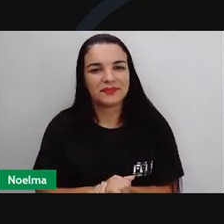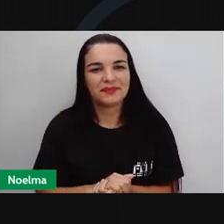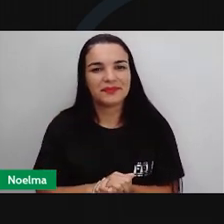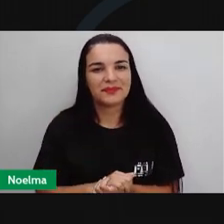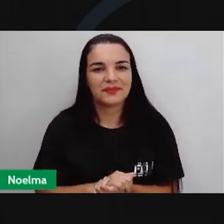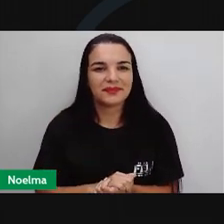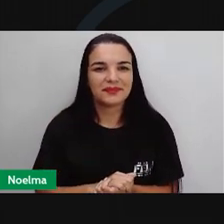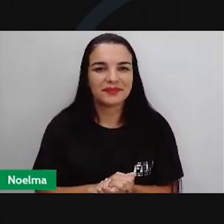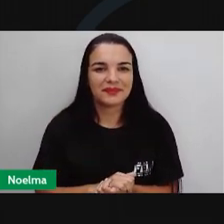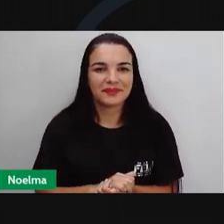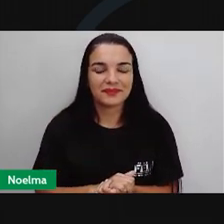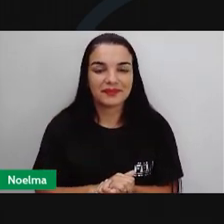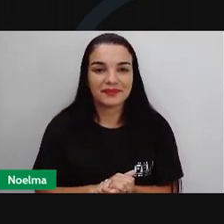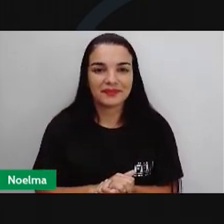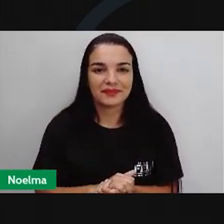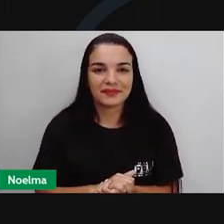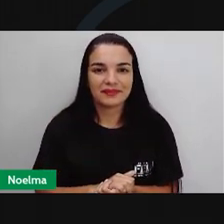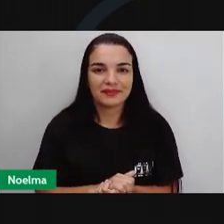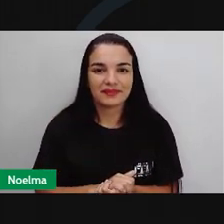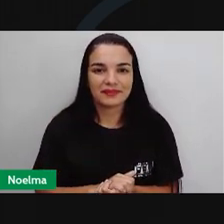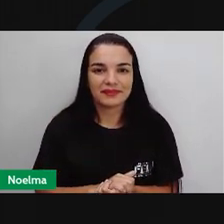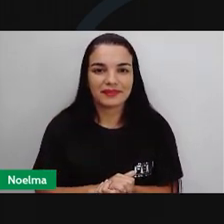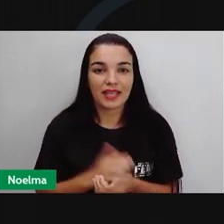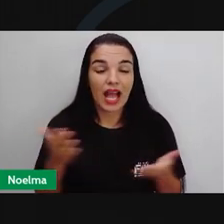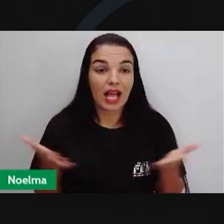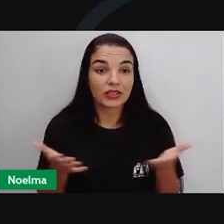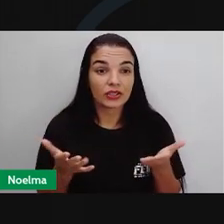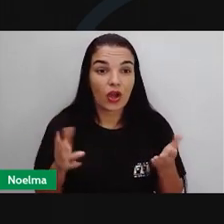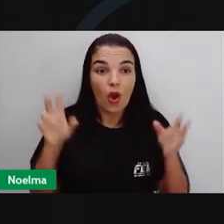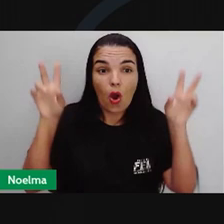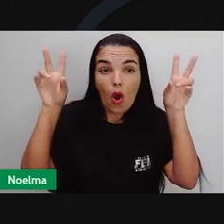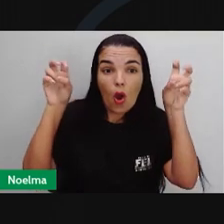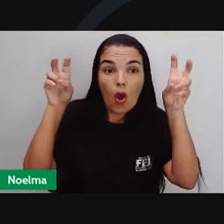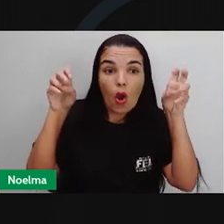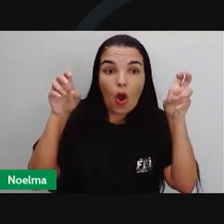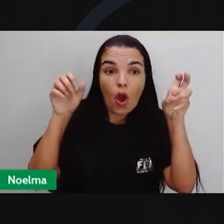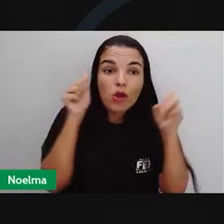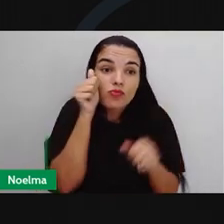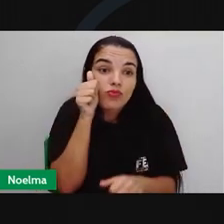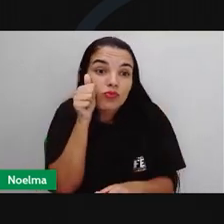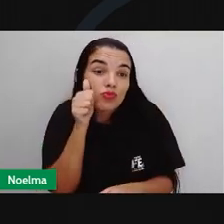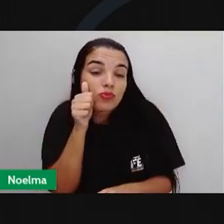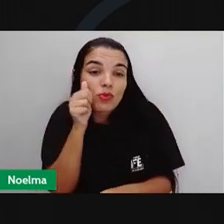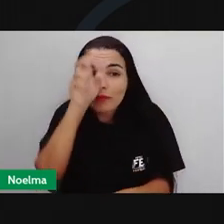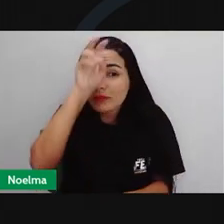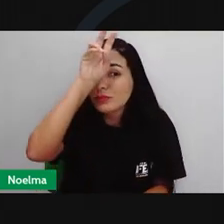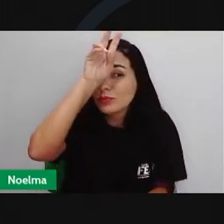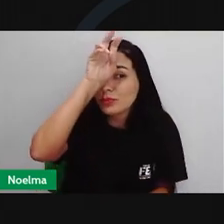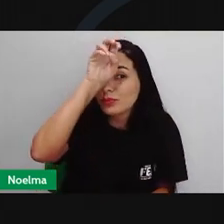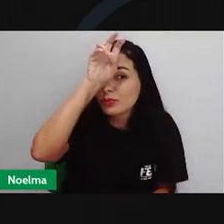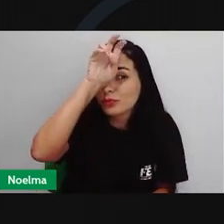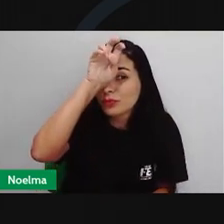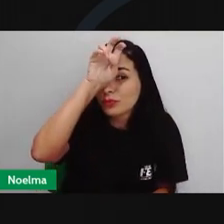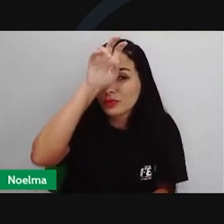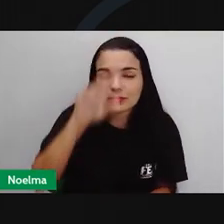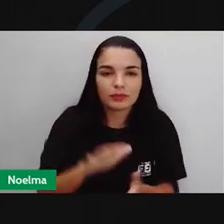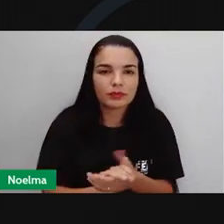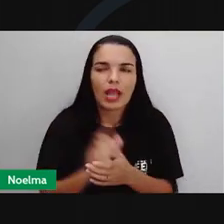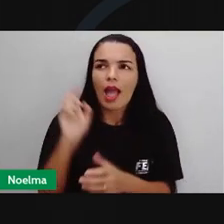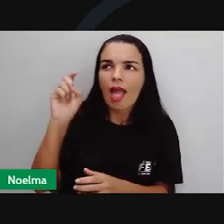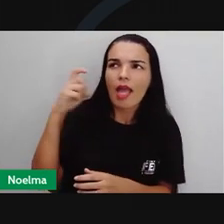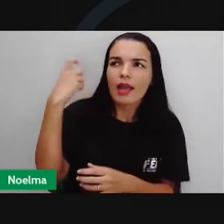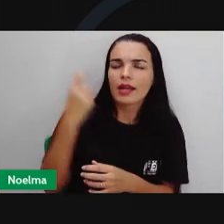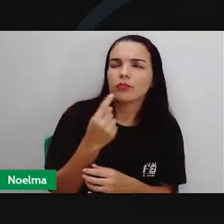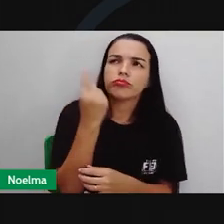história! A história de hoje é Dona Baratinha. Era uma vez uma